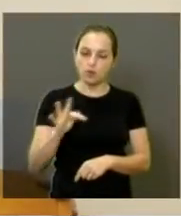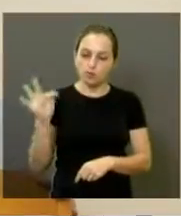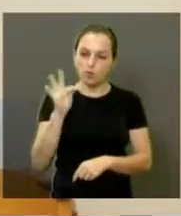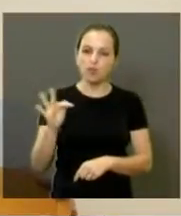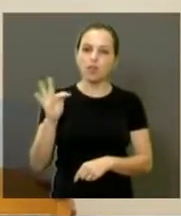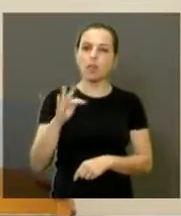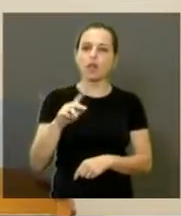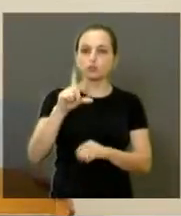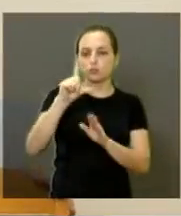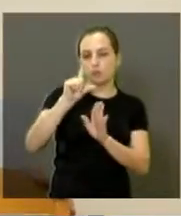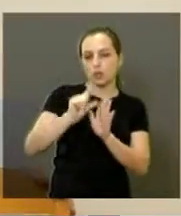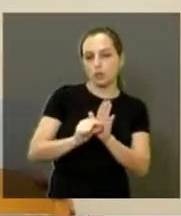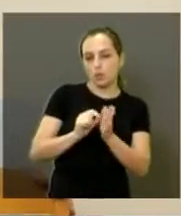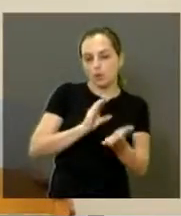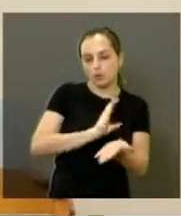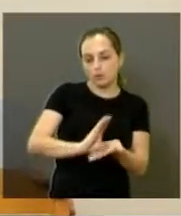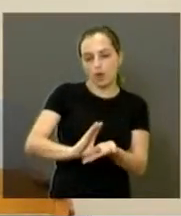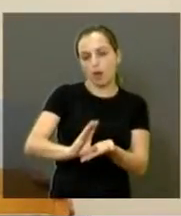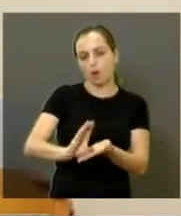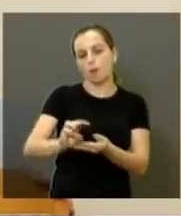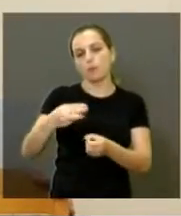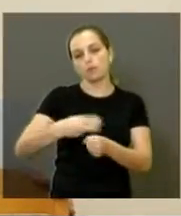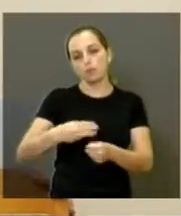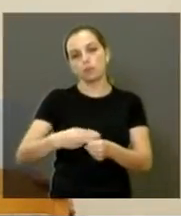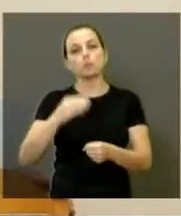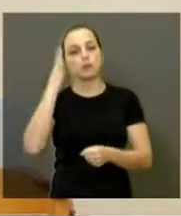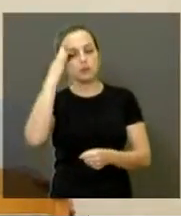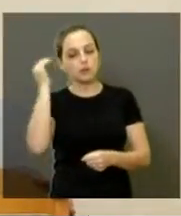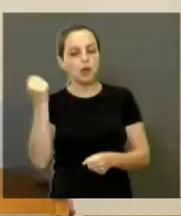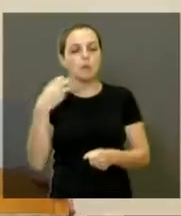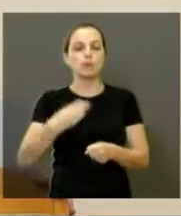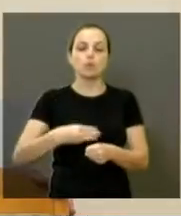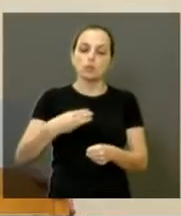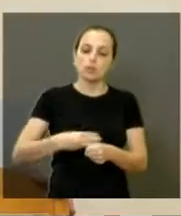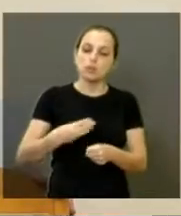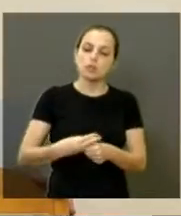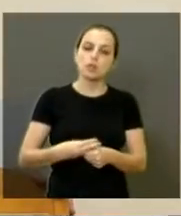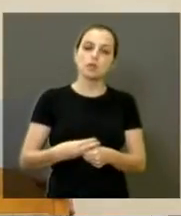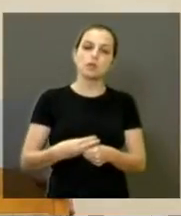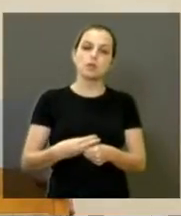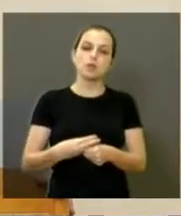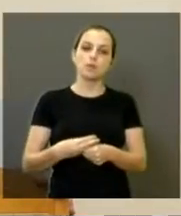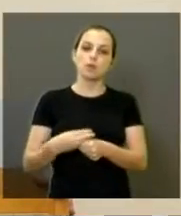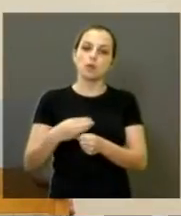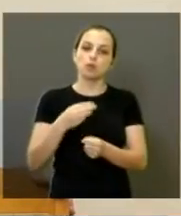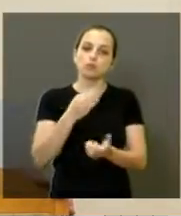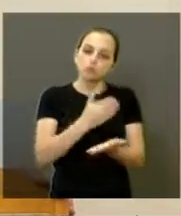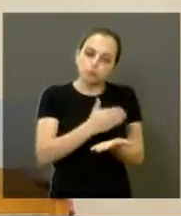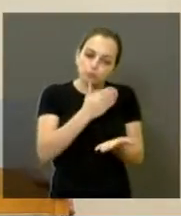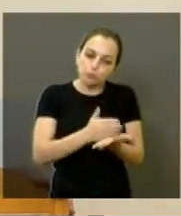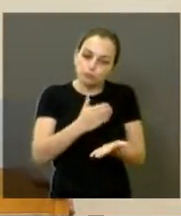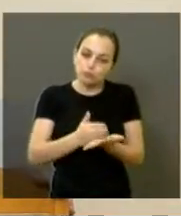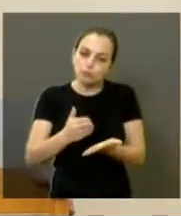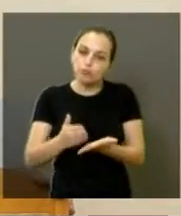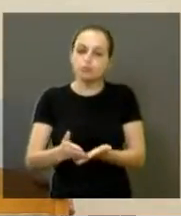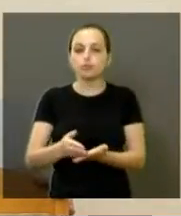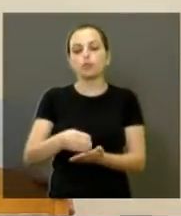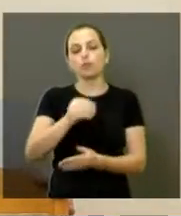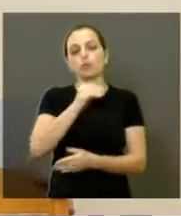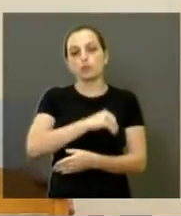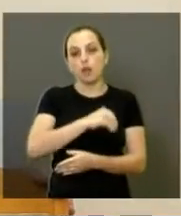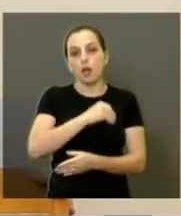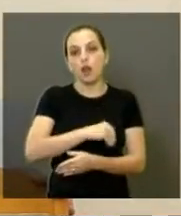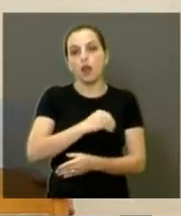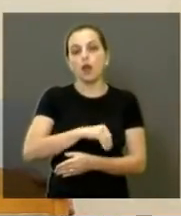para os municípios, vocês devem saber que tem municípios, inclusive, que já estão parcelando o salário do servidor,